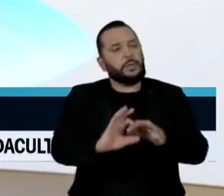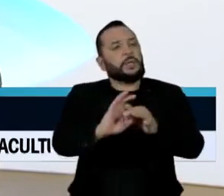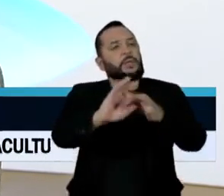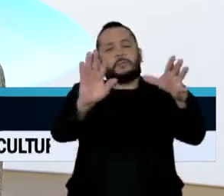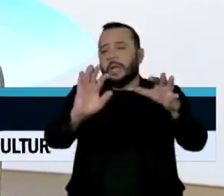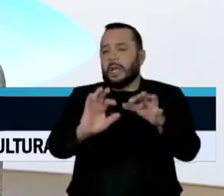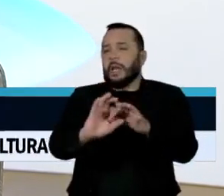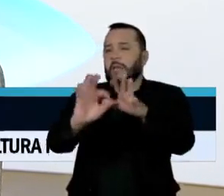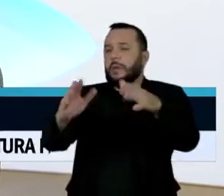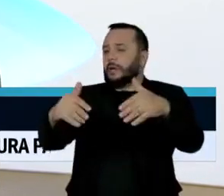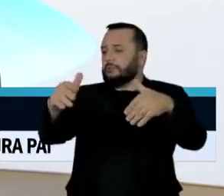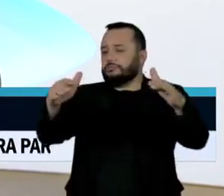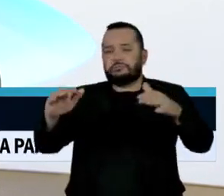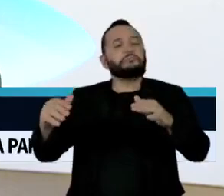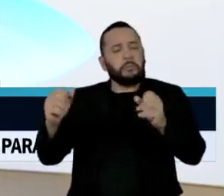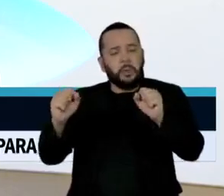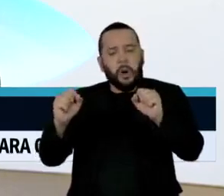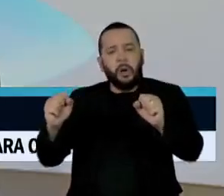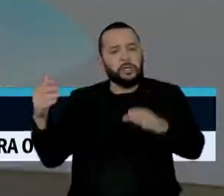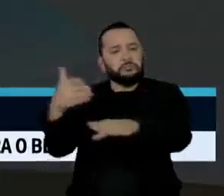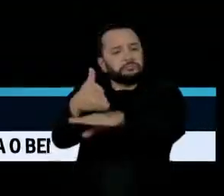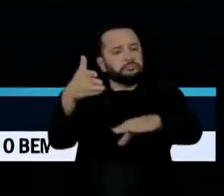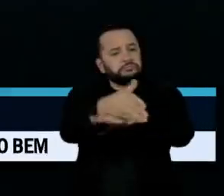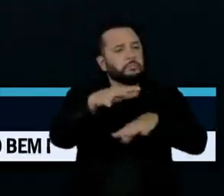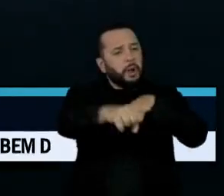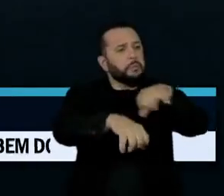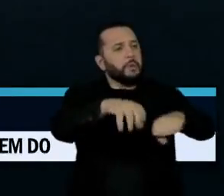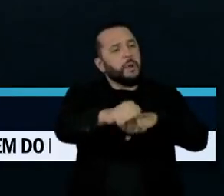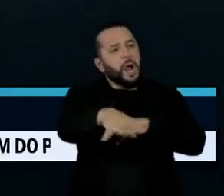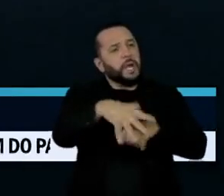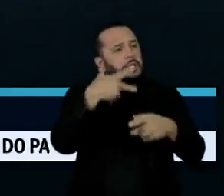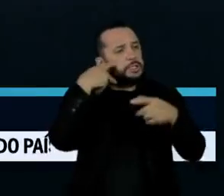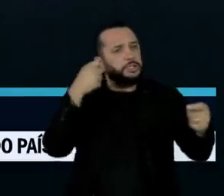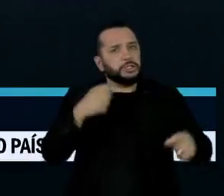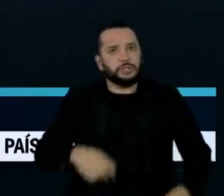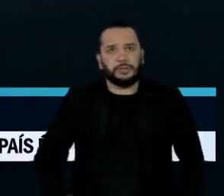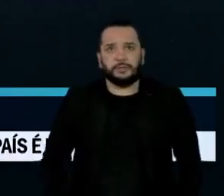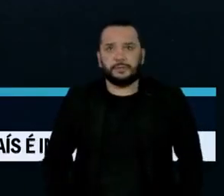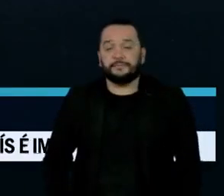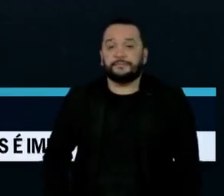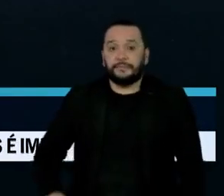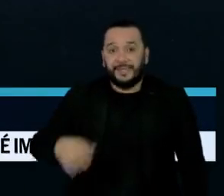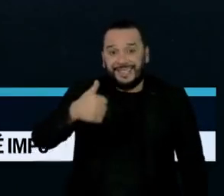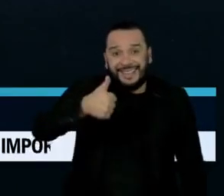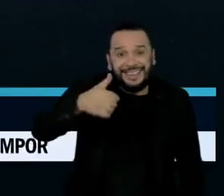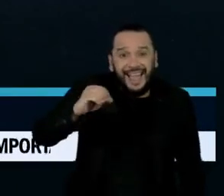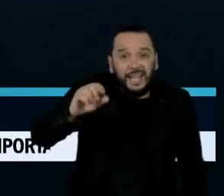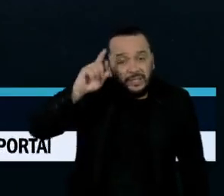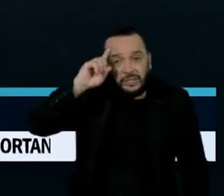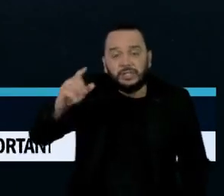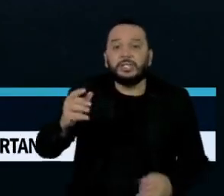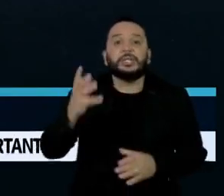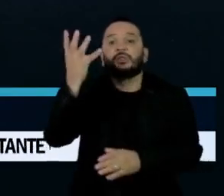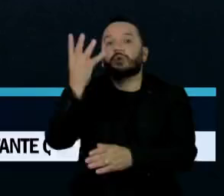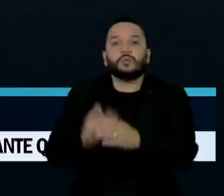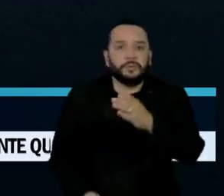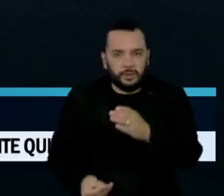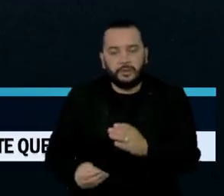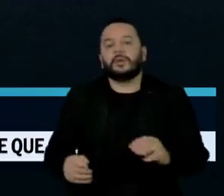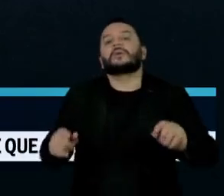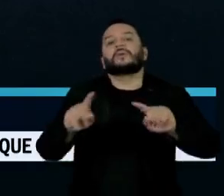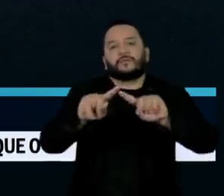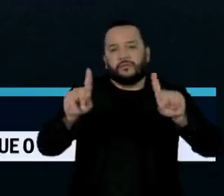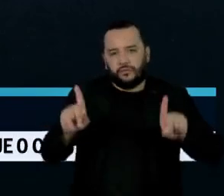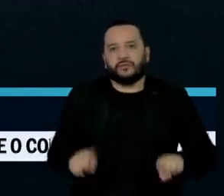favorável aos invasores de terra indígena. Neste décimo dia de desaparecimento, servidores da FUNAI